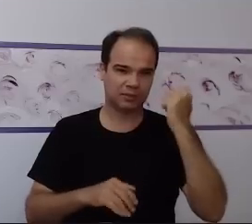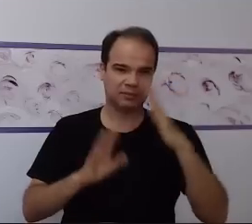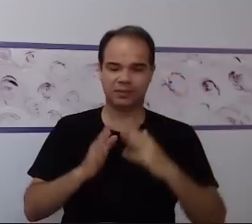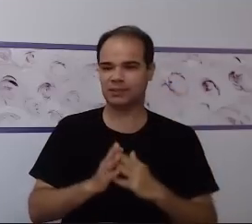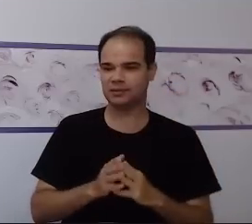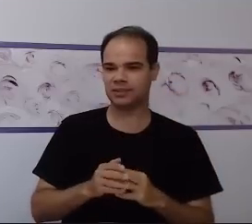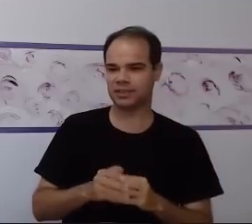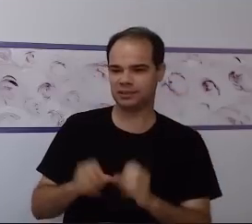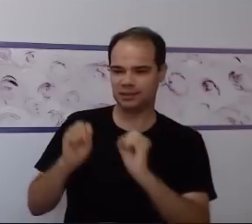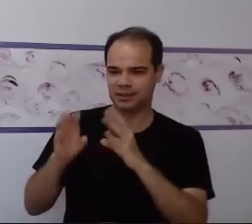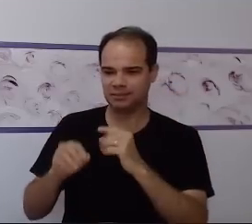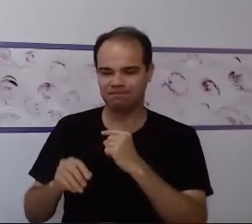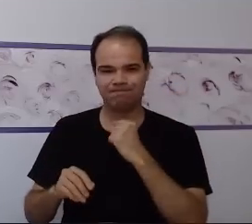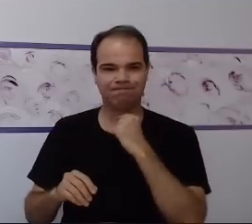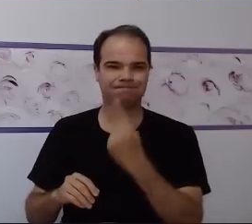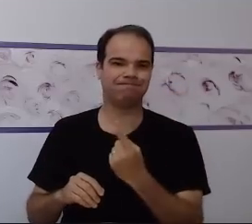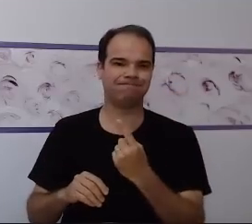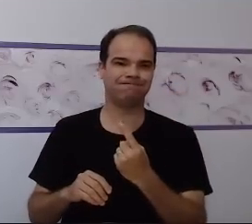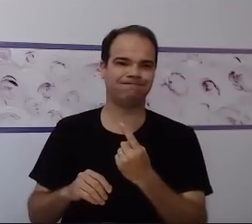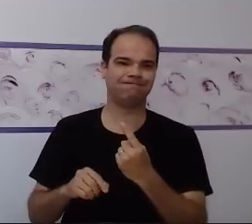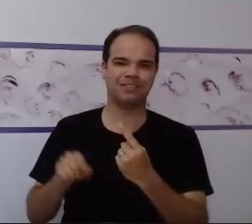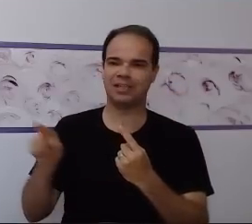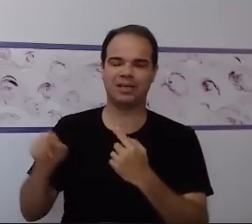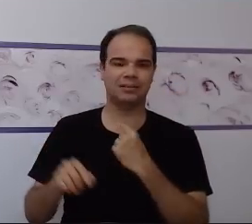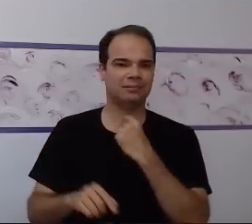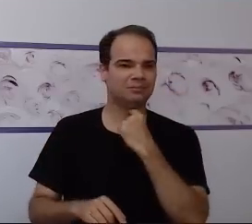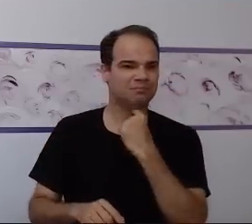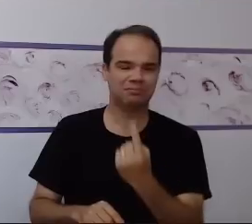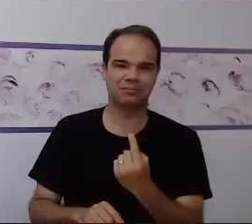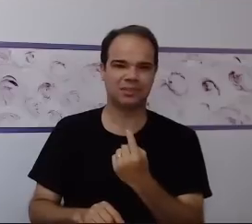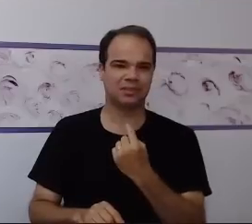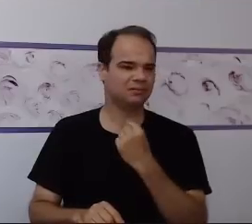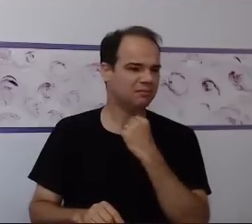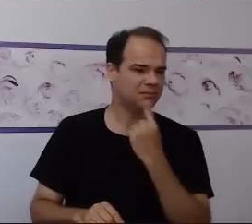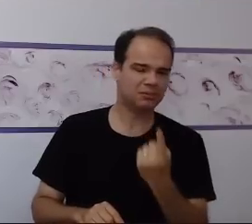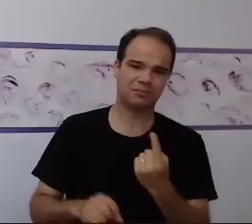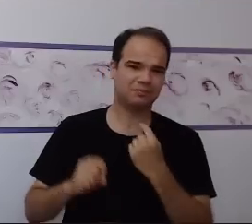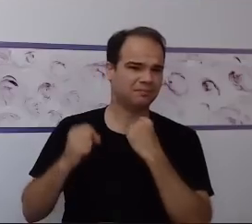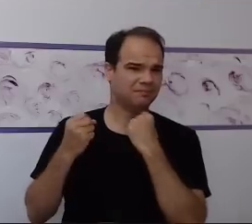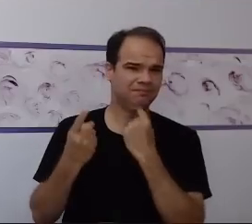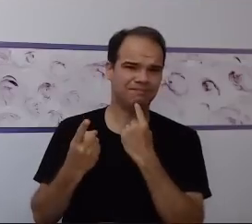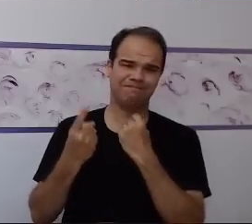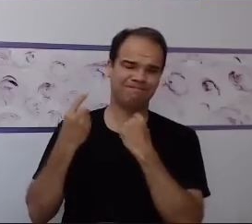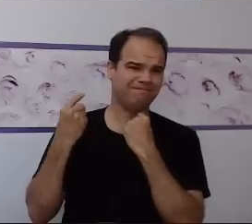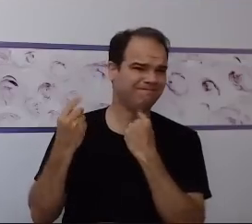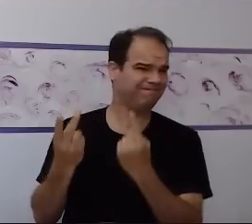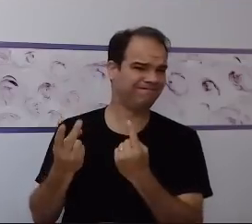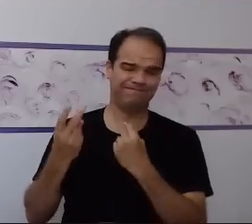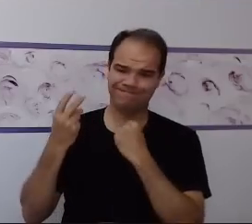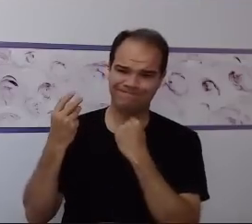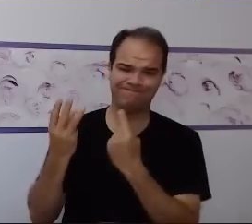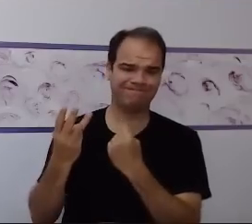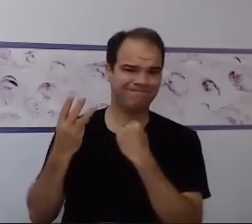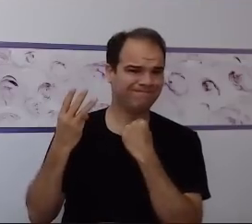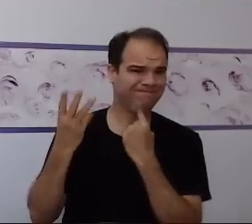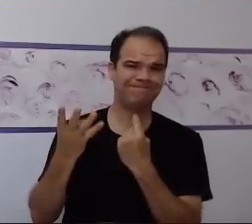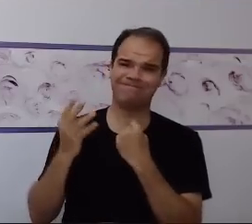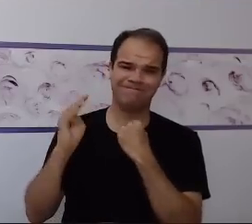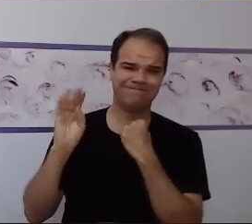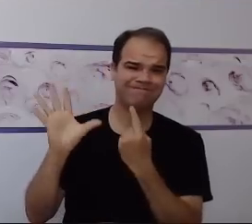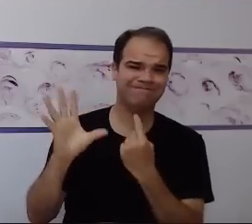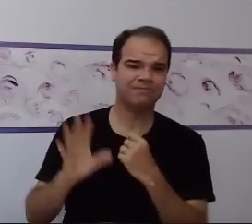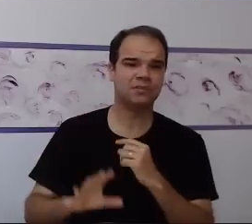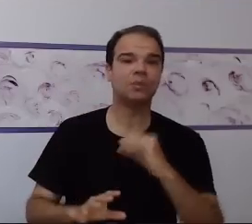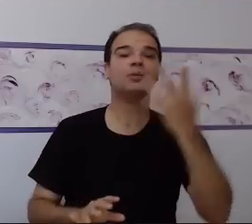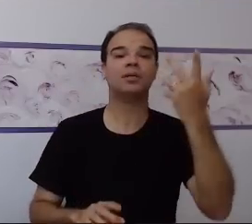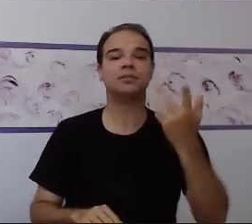três, quatro, cinco vezes, a falha se torna uma situação antagônica. E aí eu não quero ir para a